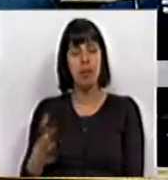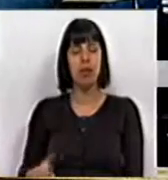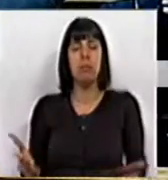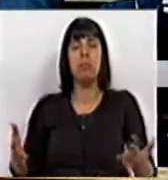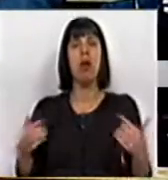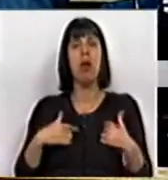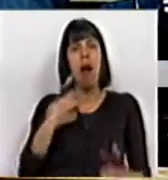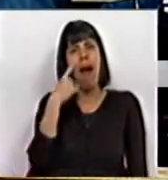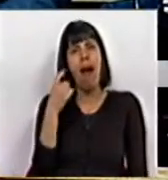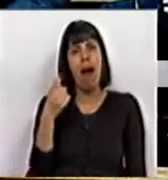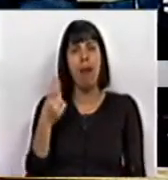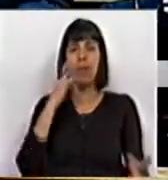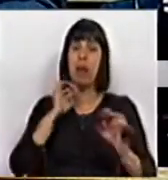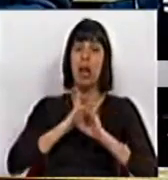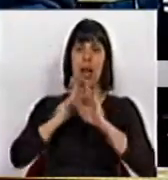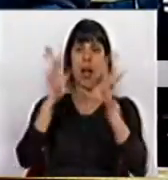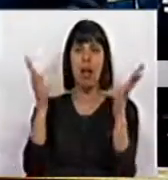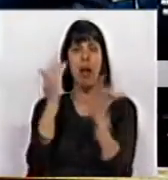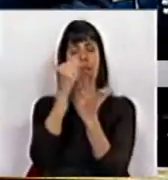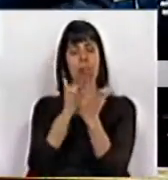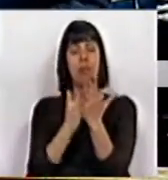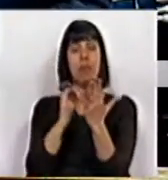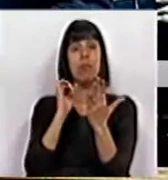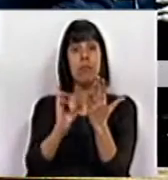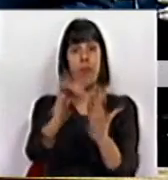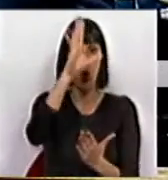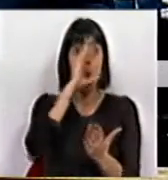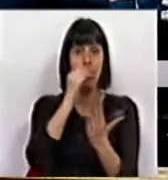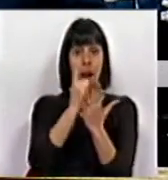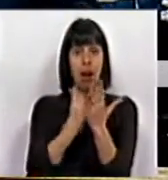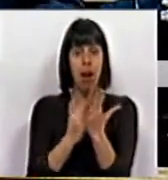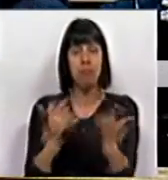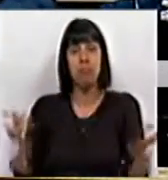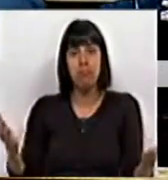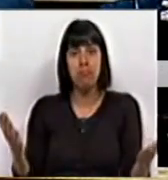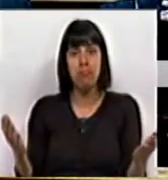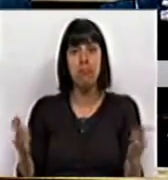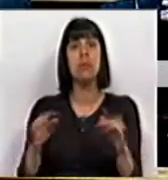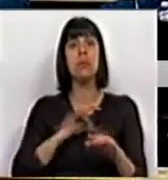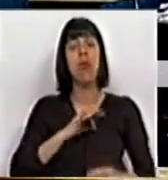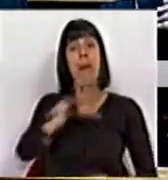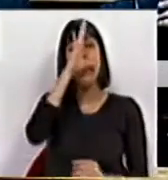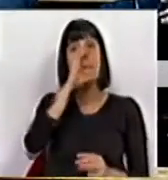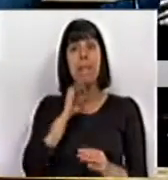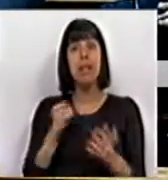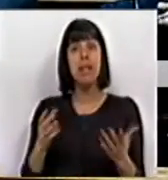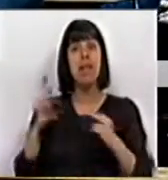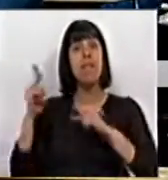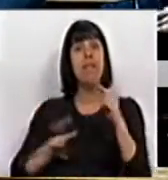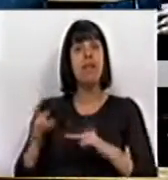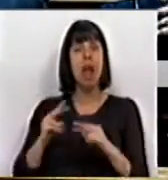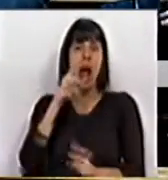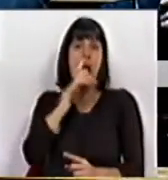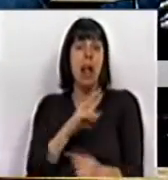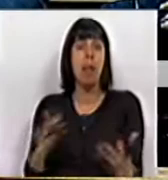É que nós constatamos, portanto, um claro alinhamento deste, do seu Governo com o Senhor Ministro das